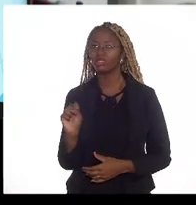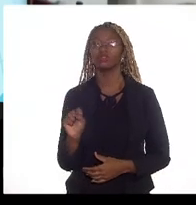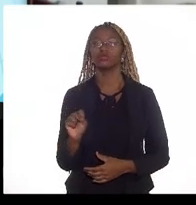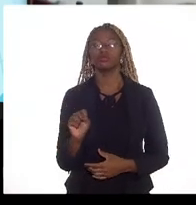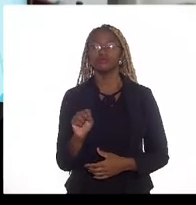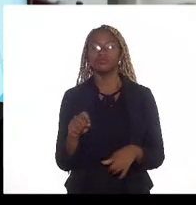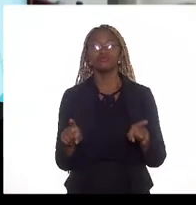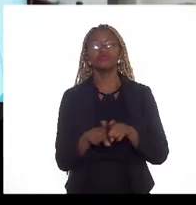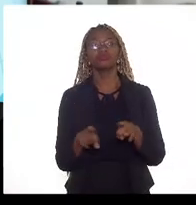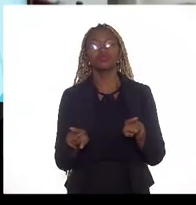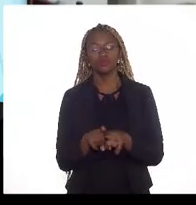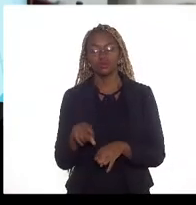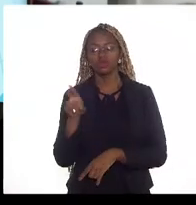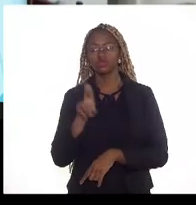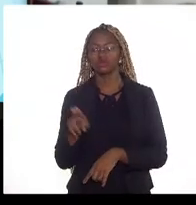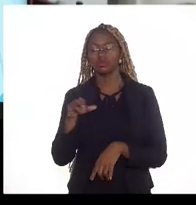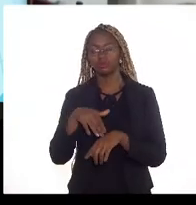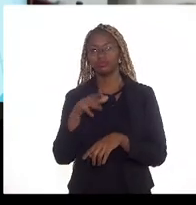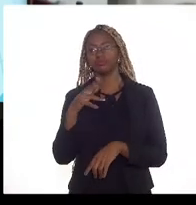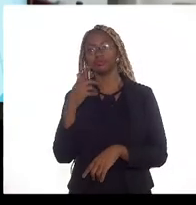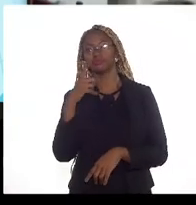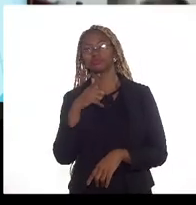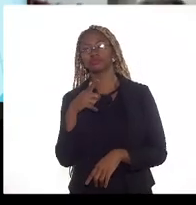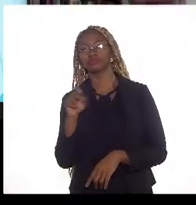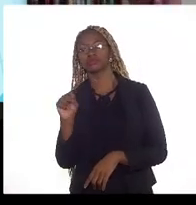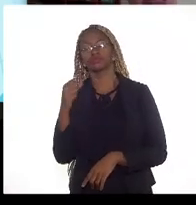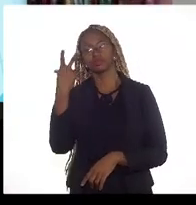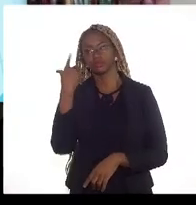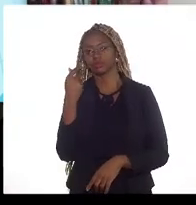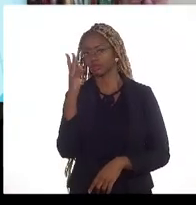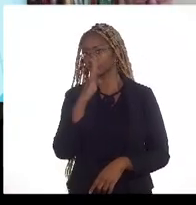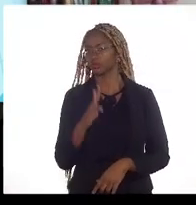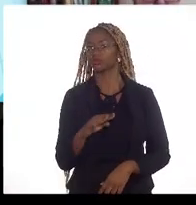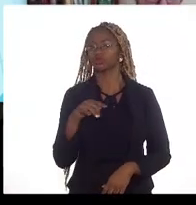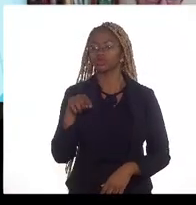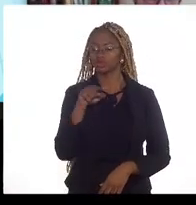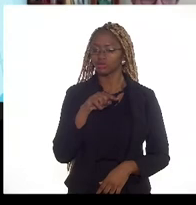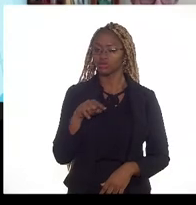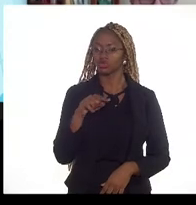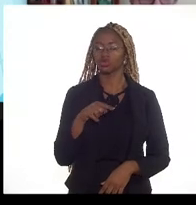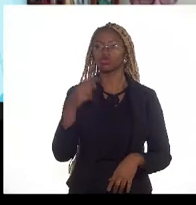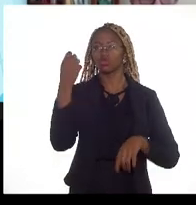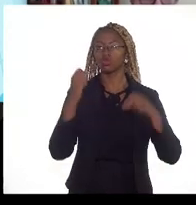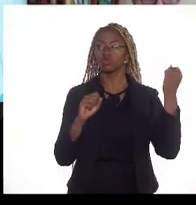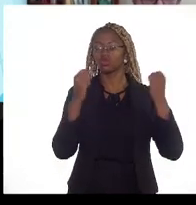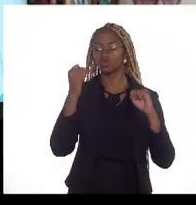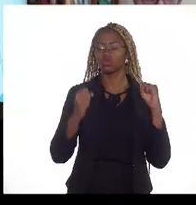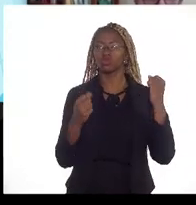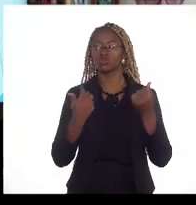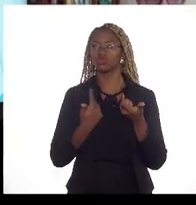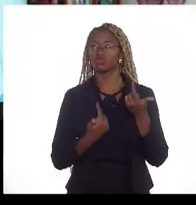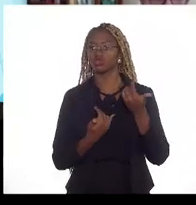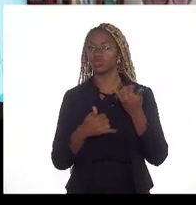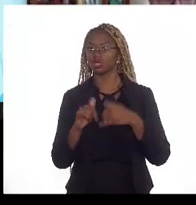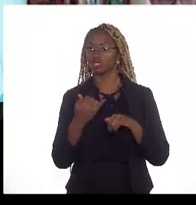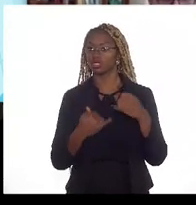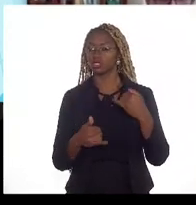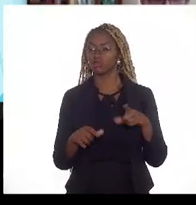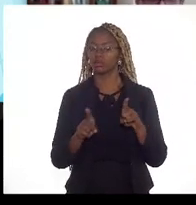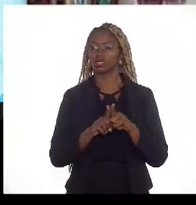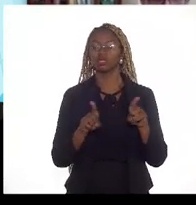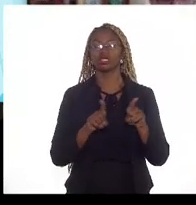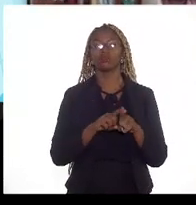consumidores de gás natural do Brasil são a indústria química e a indústria